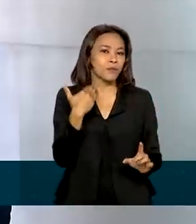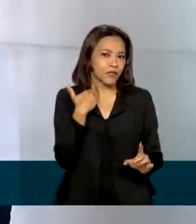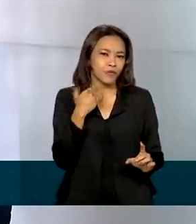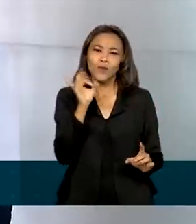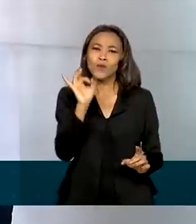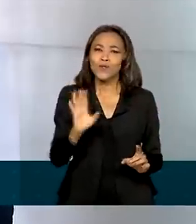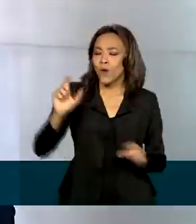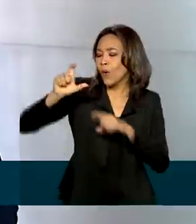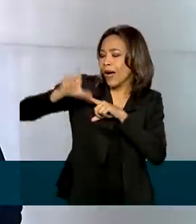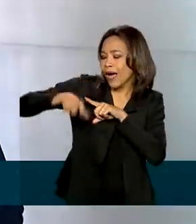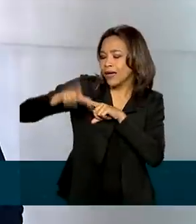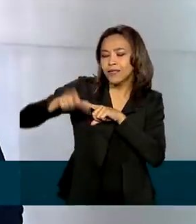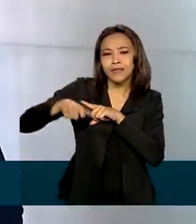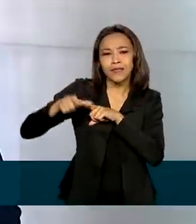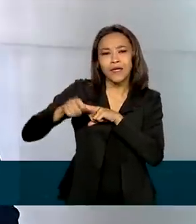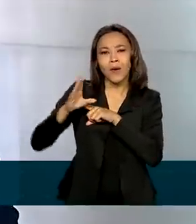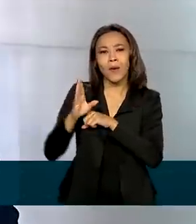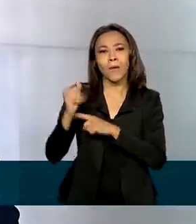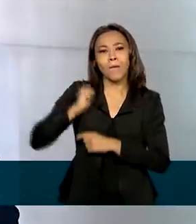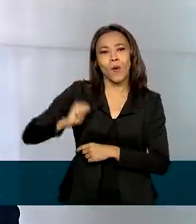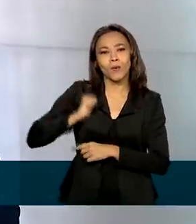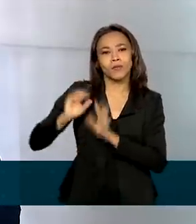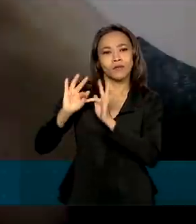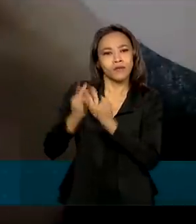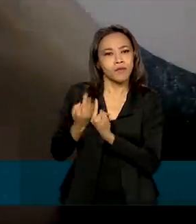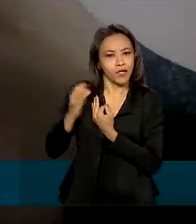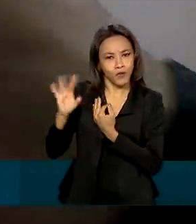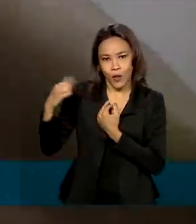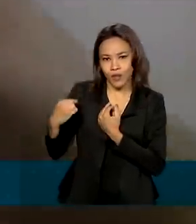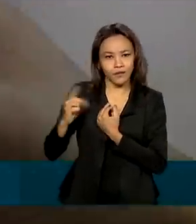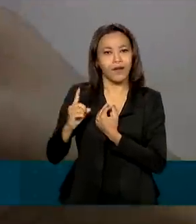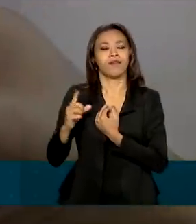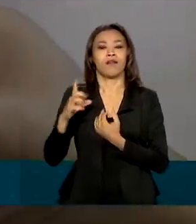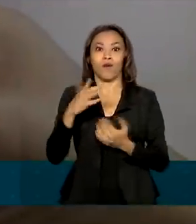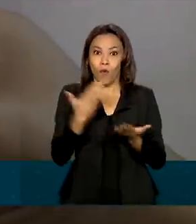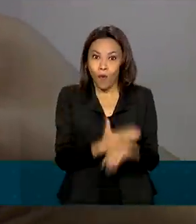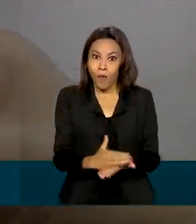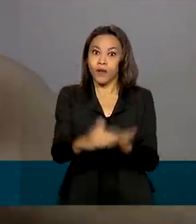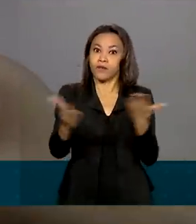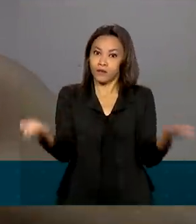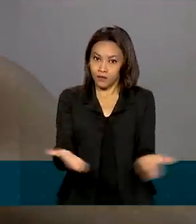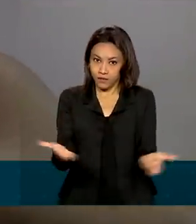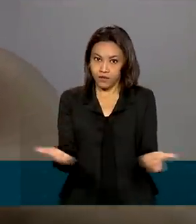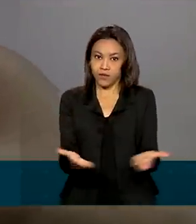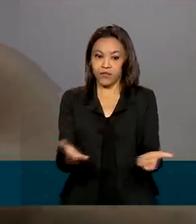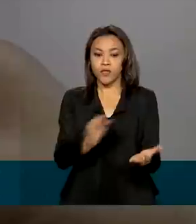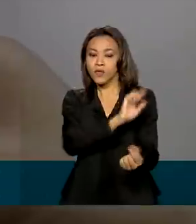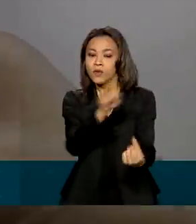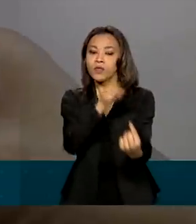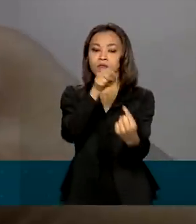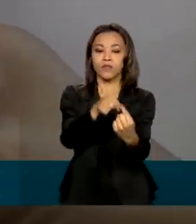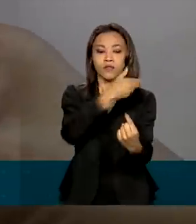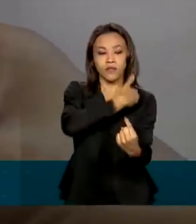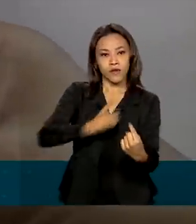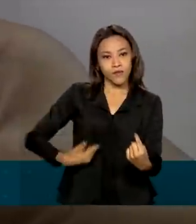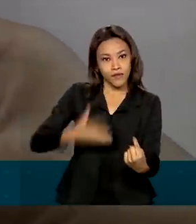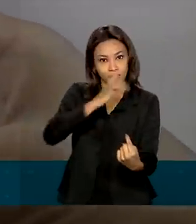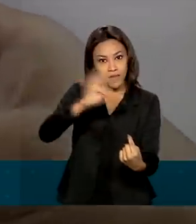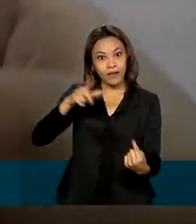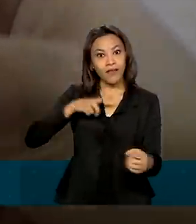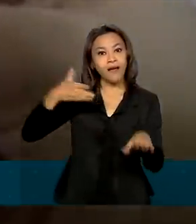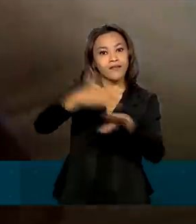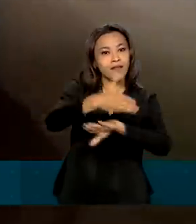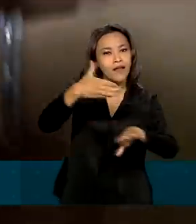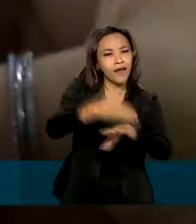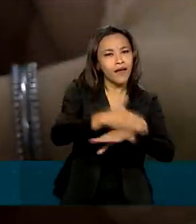cartão do Bolsa Família. Essa ação começa a partir de hoje, e a ideia do governo federal é exatamente que a população tenha acesso aos